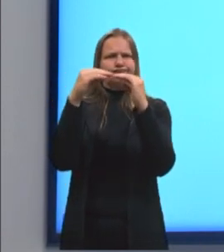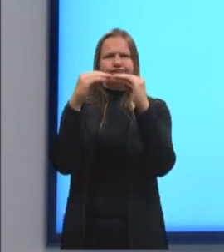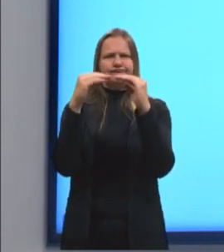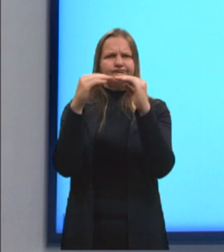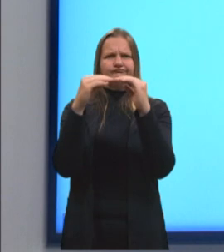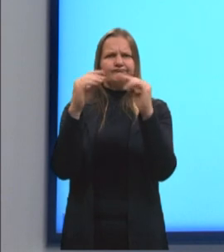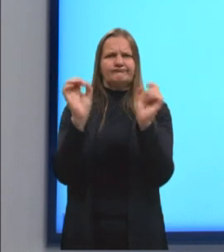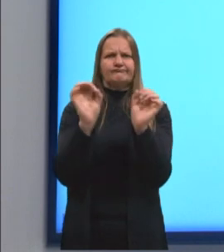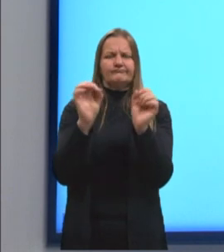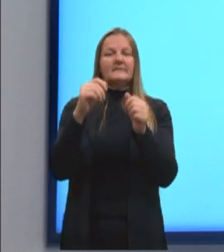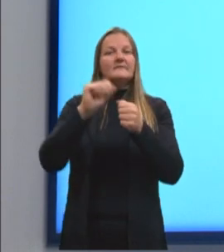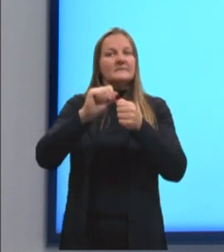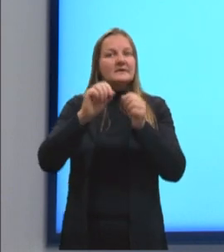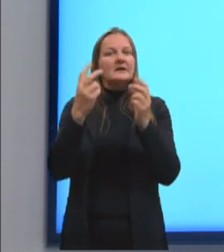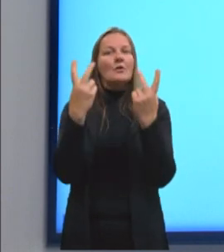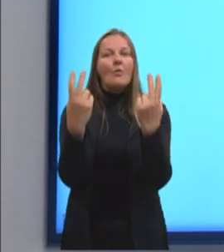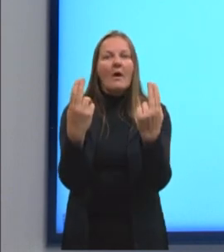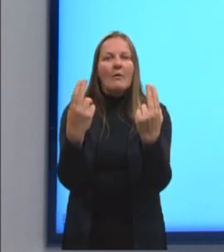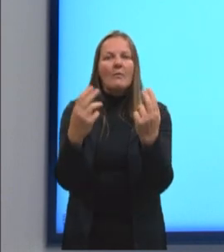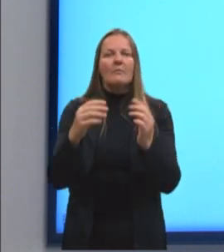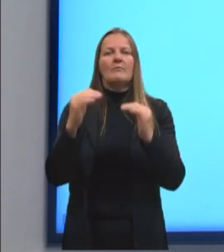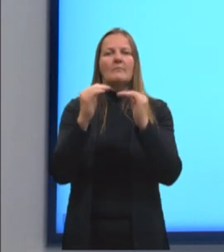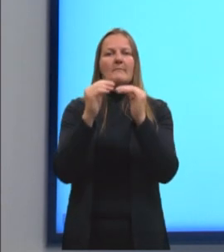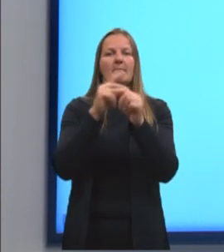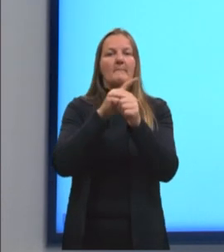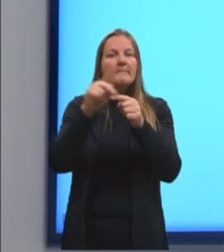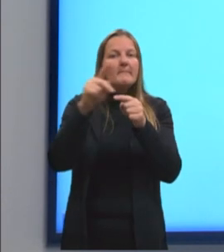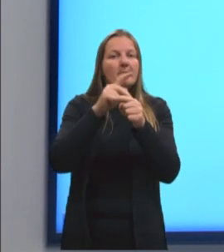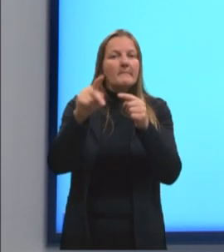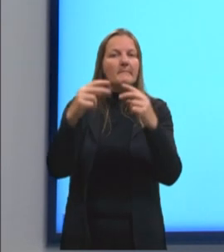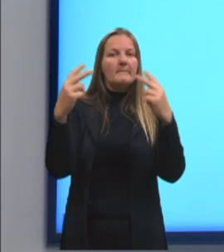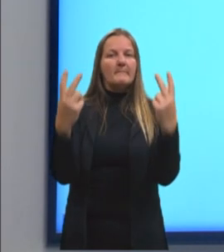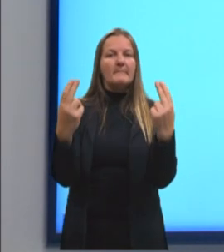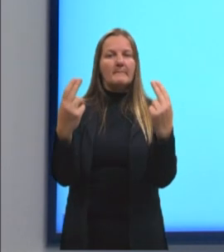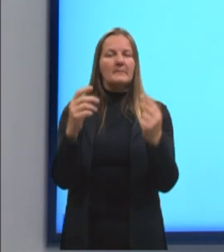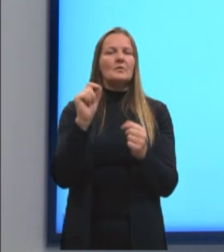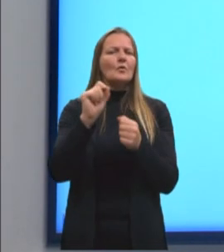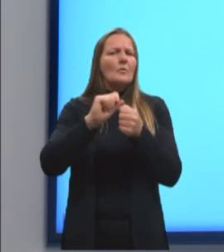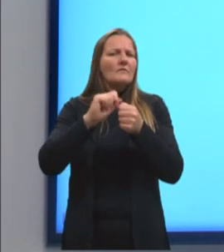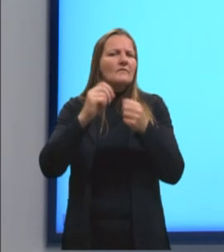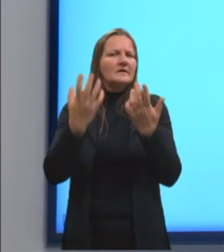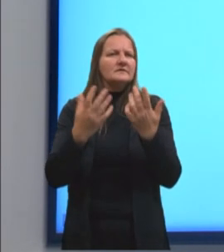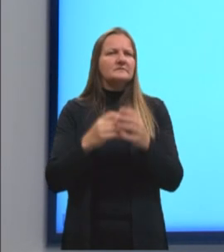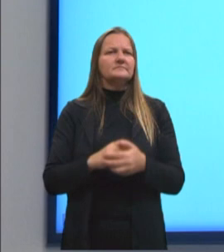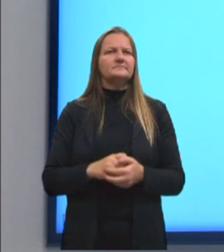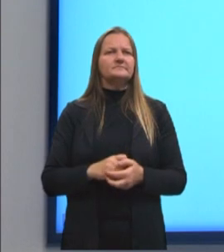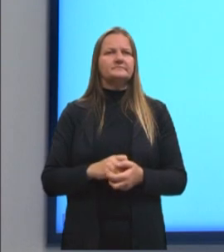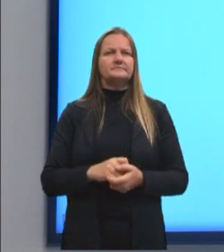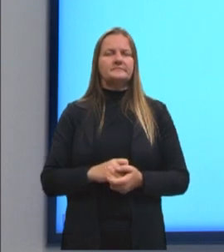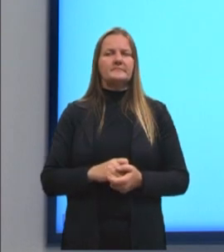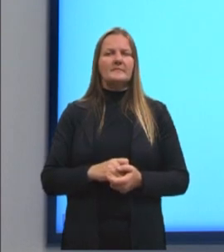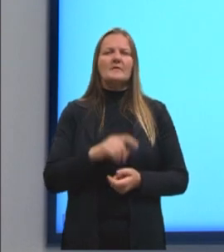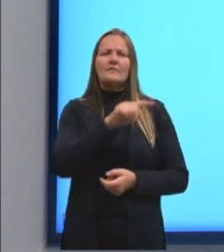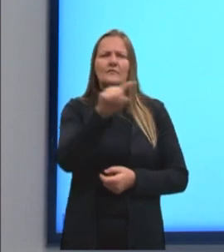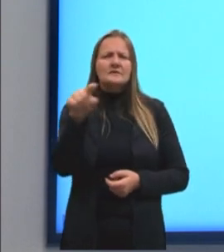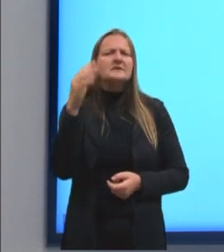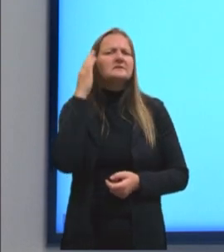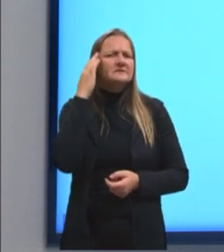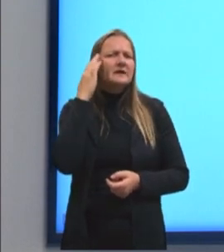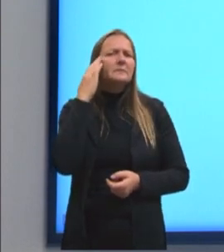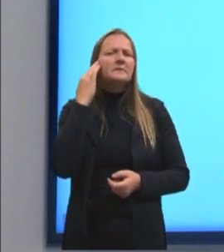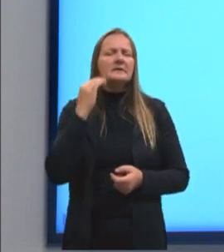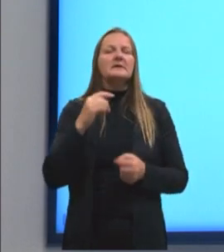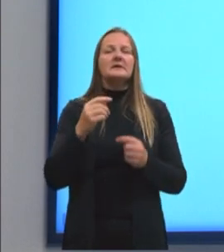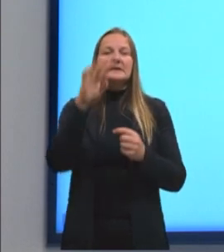Então, vamos colocar ali tudo num padrão, tá? Como é que eu vou utilizar esse padrão? Vocês já devem ter visto